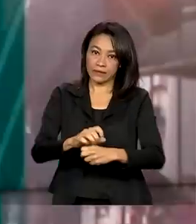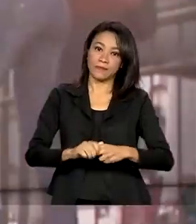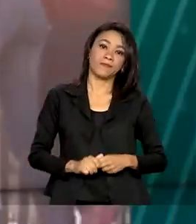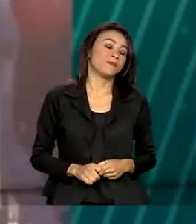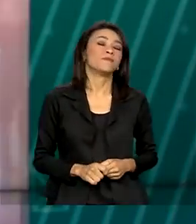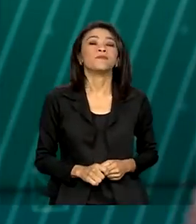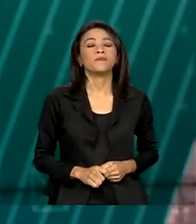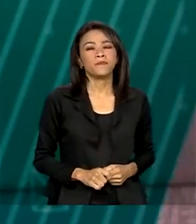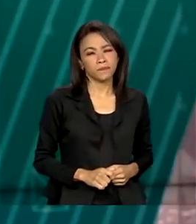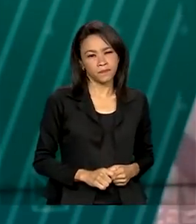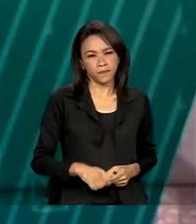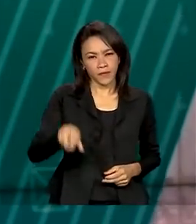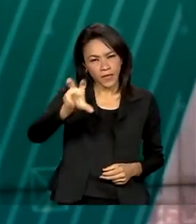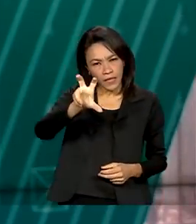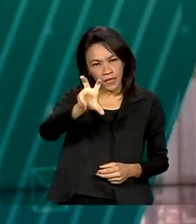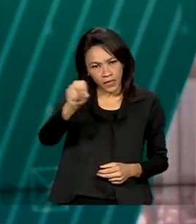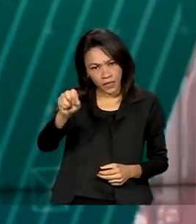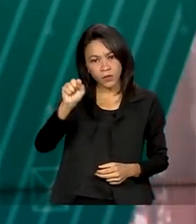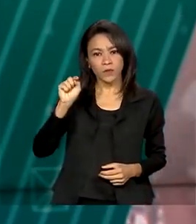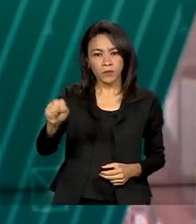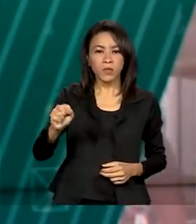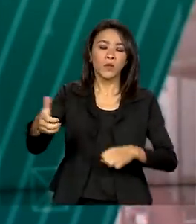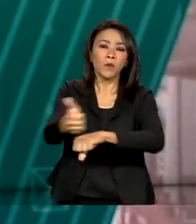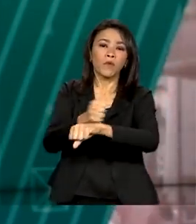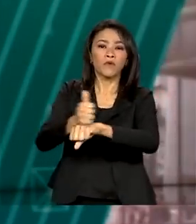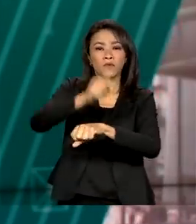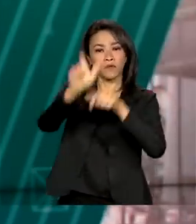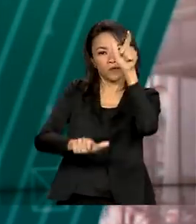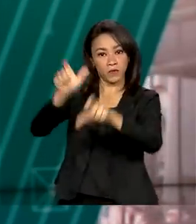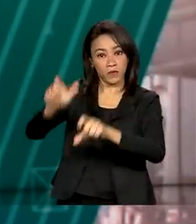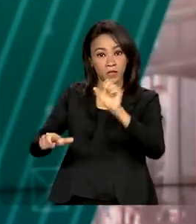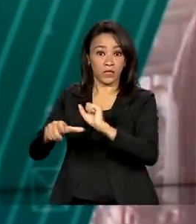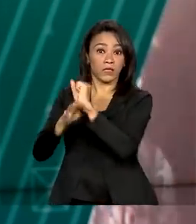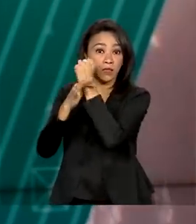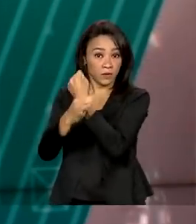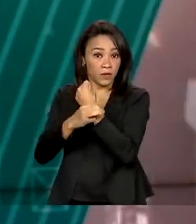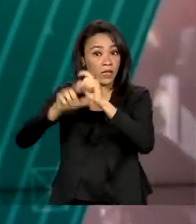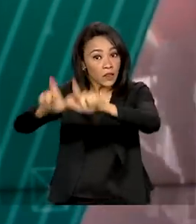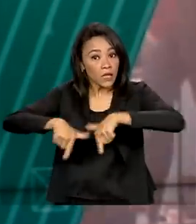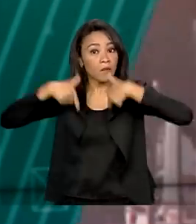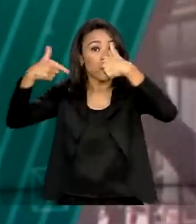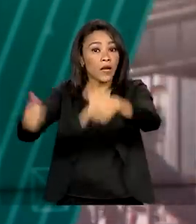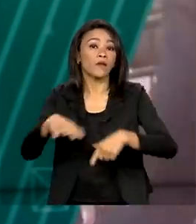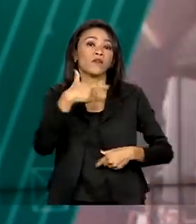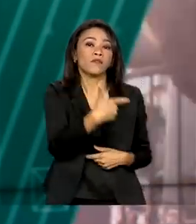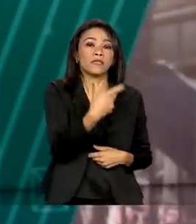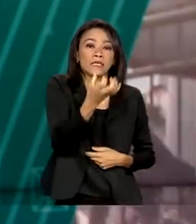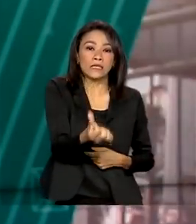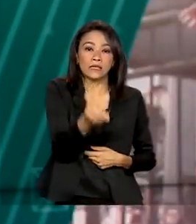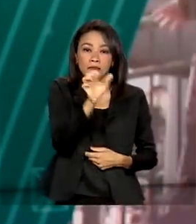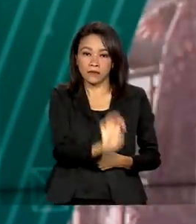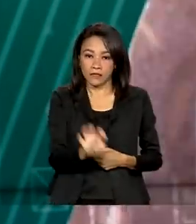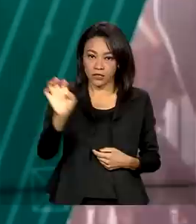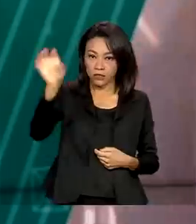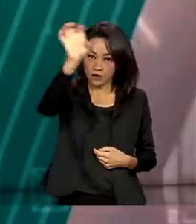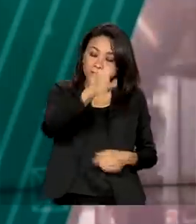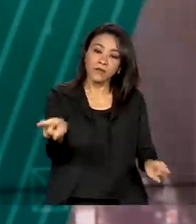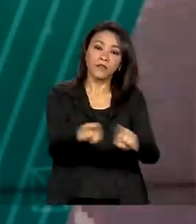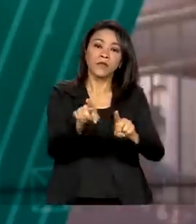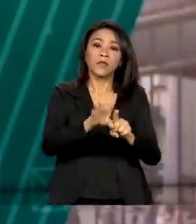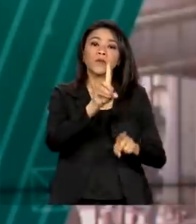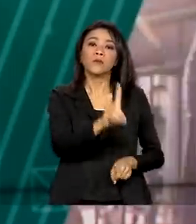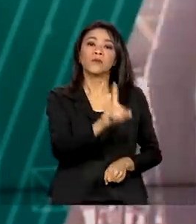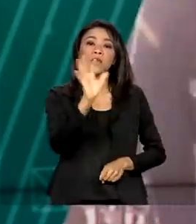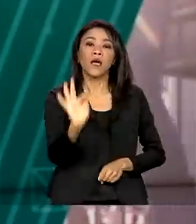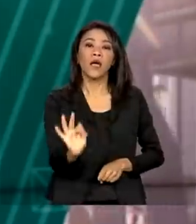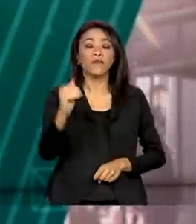500 mil agentes de segurança pública trabalharam de plantão em todos os 26 estados e no Distrito Federal, no